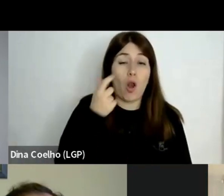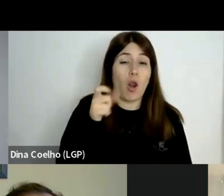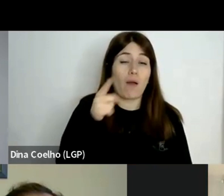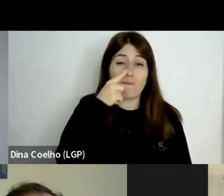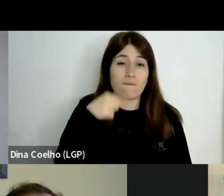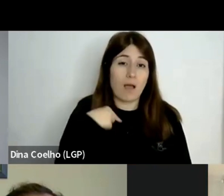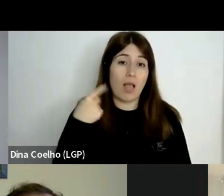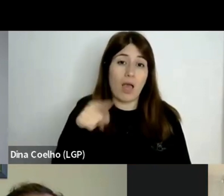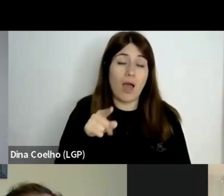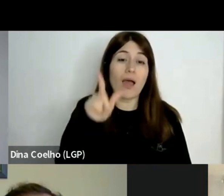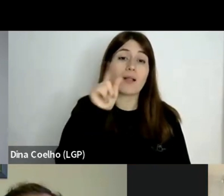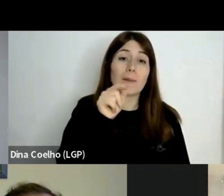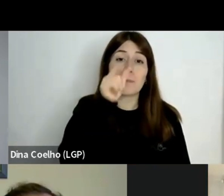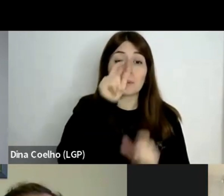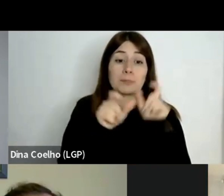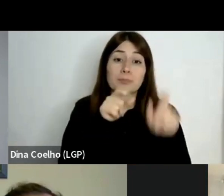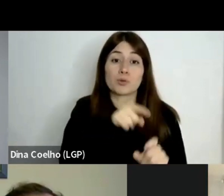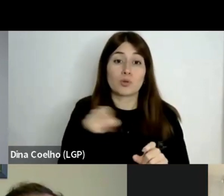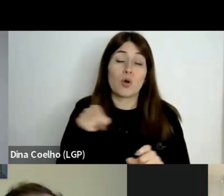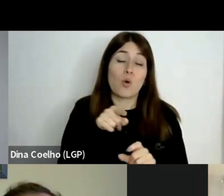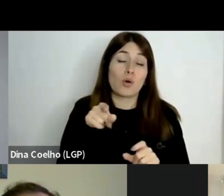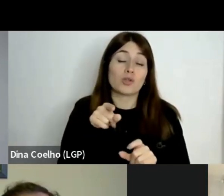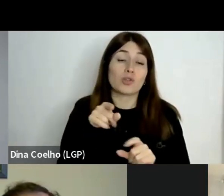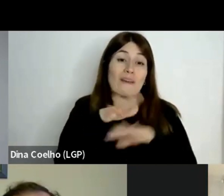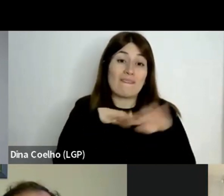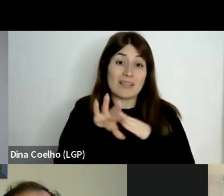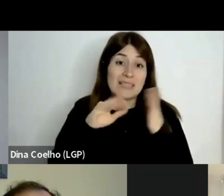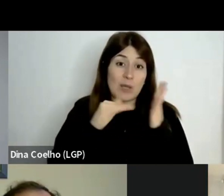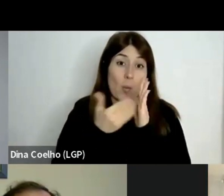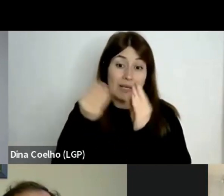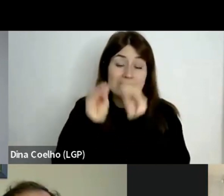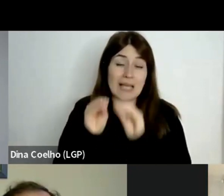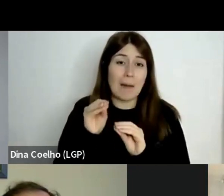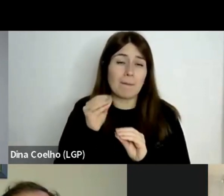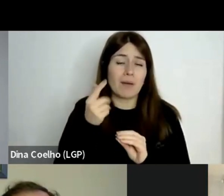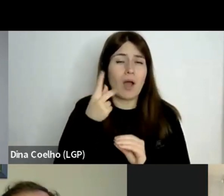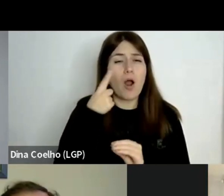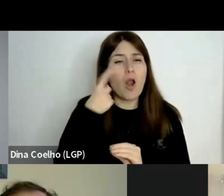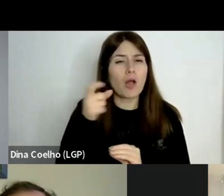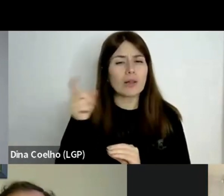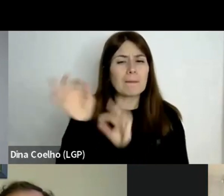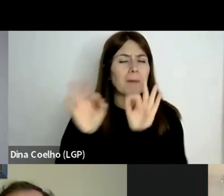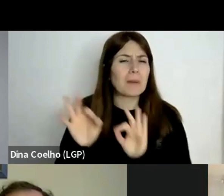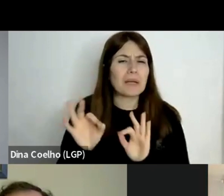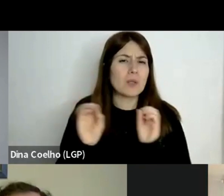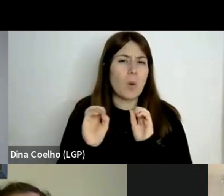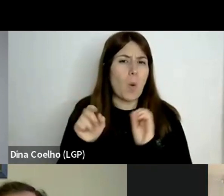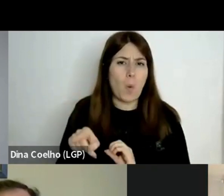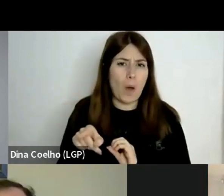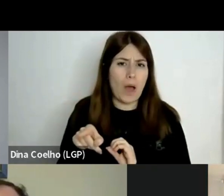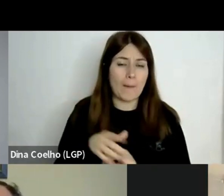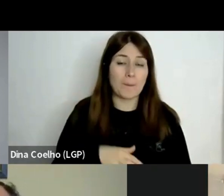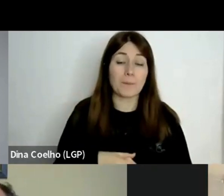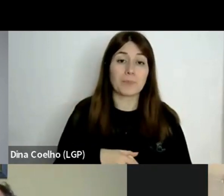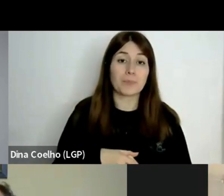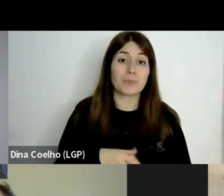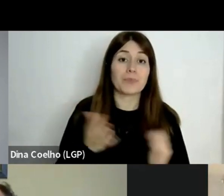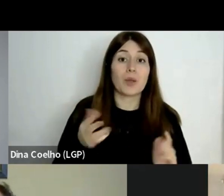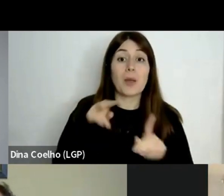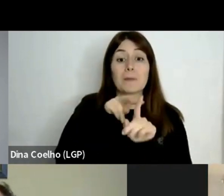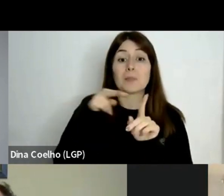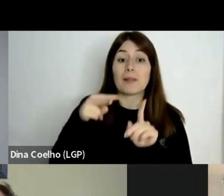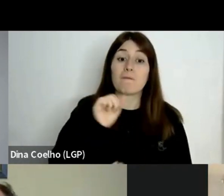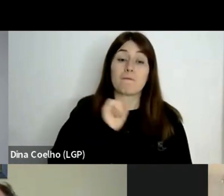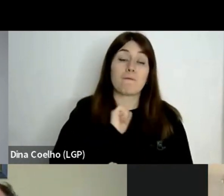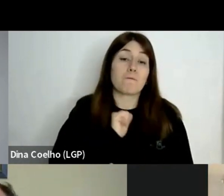das pessoas que os elaboravam. Na minha perspectiva, certamente porque vivíamos